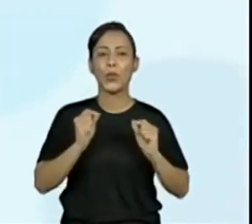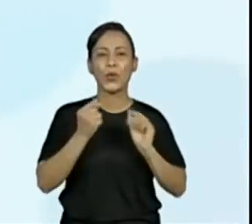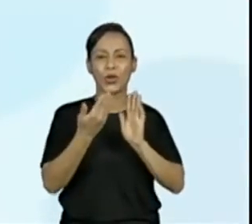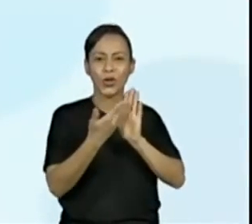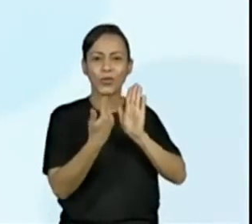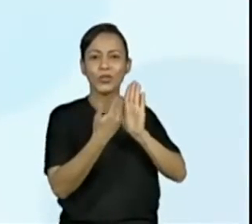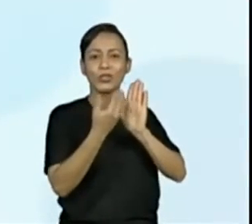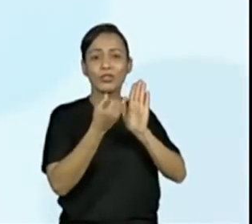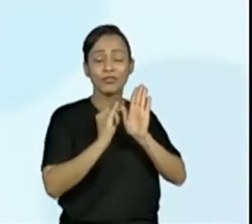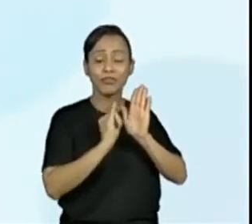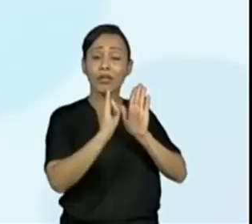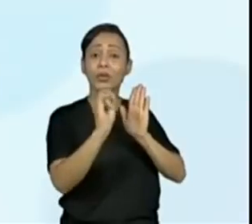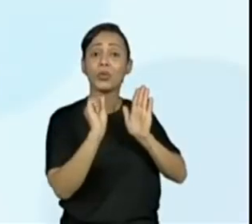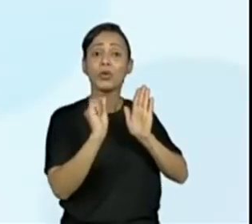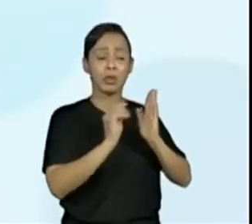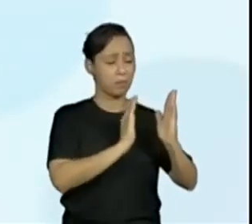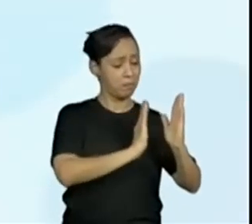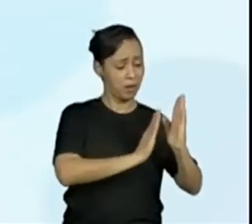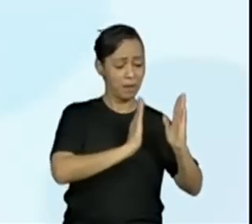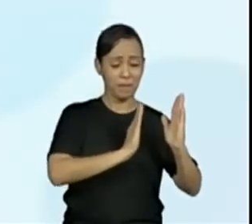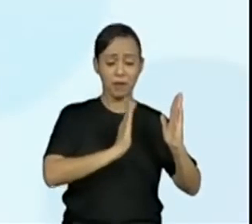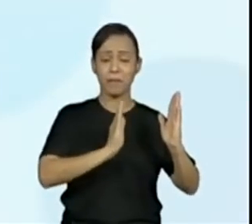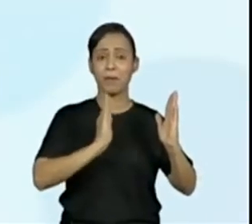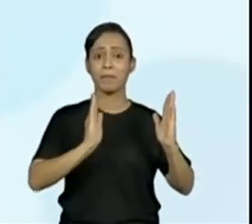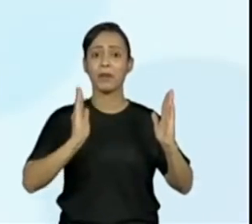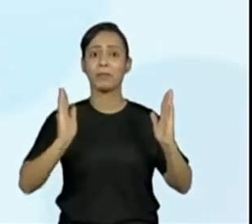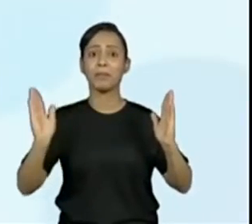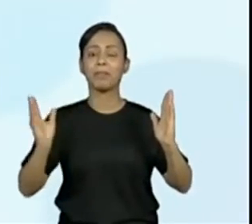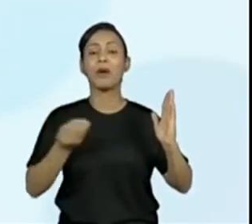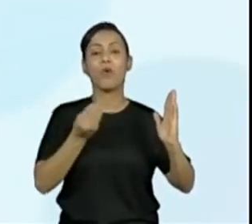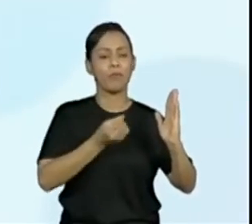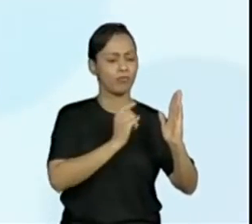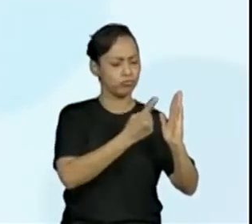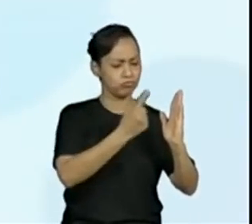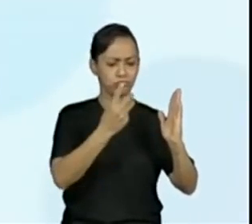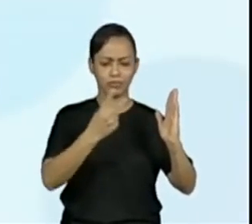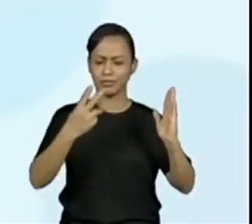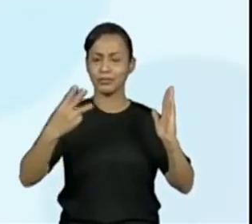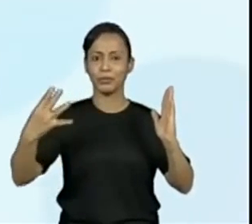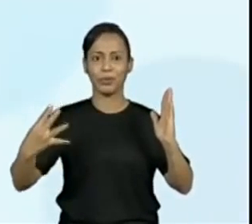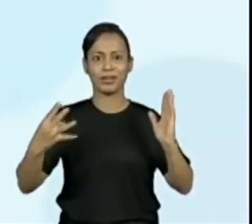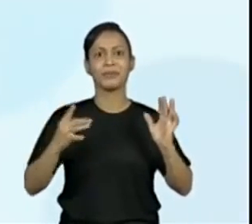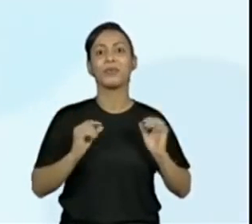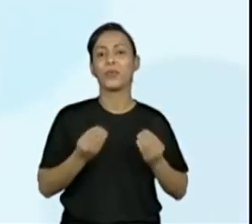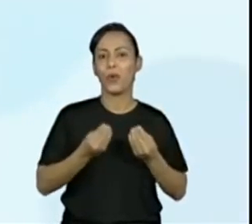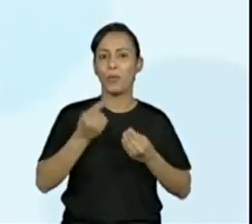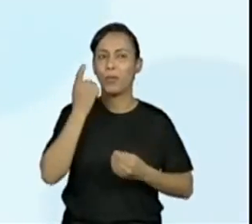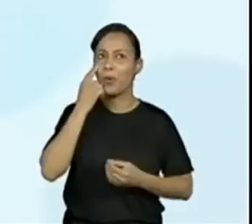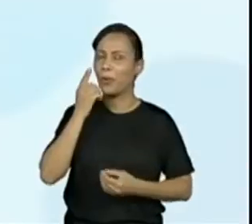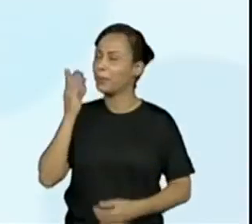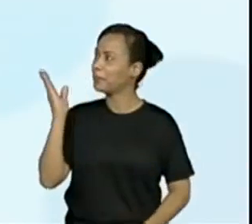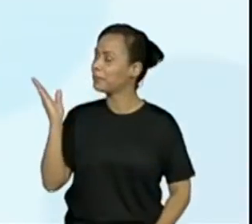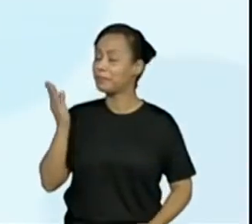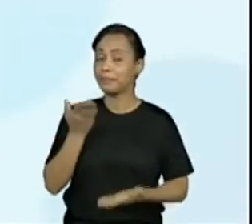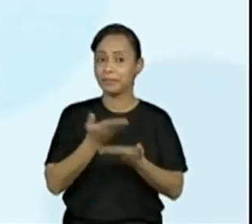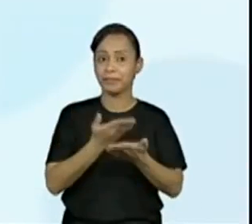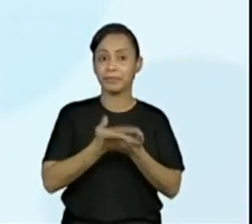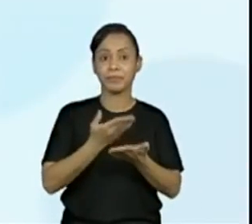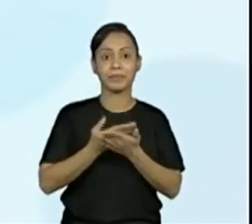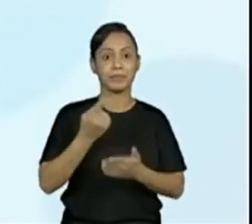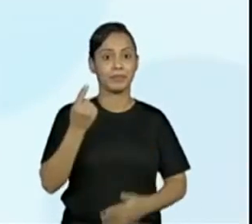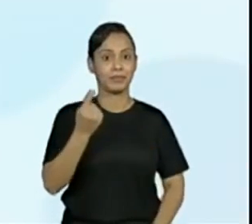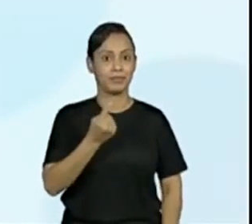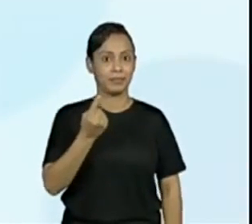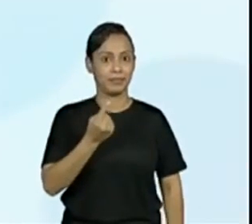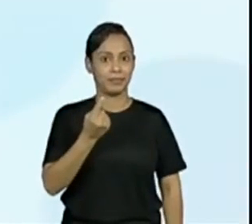percurso. Qual é a sequência da atividade dos temas das aulas? Olha só. Então, a primeira aula